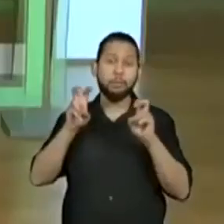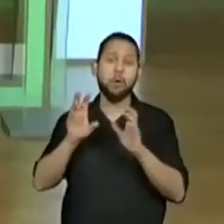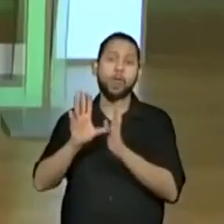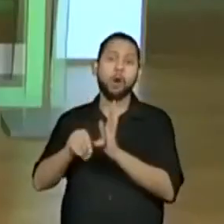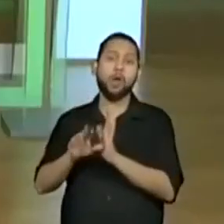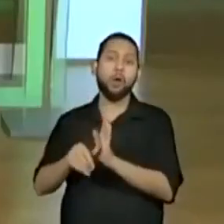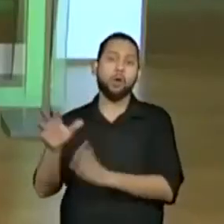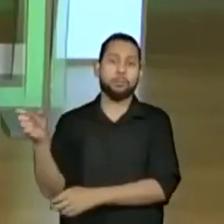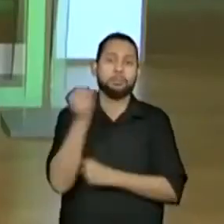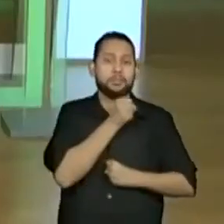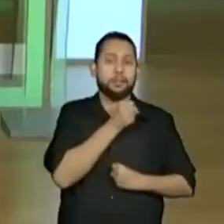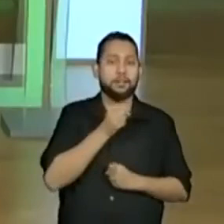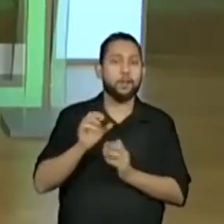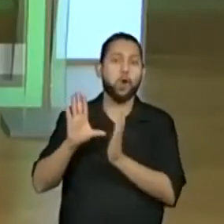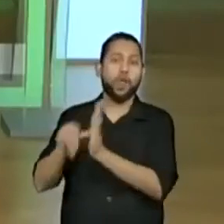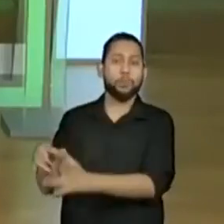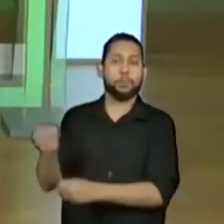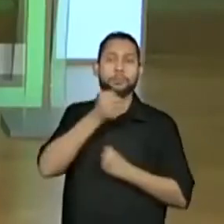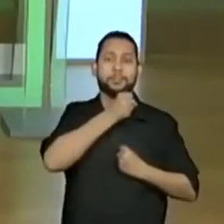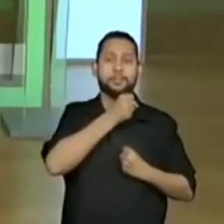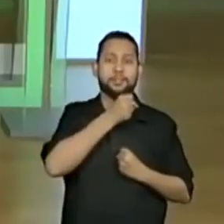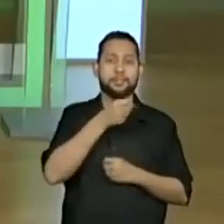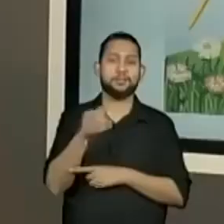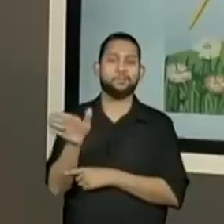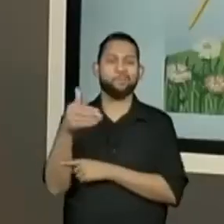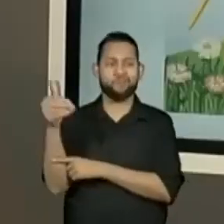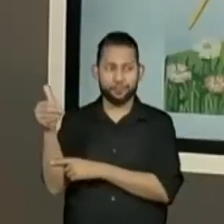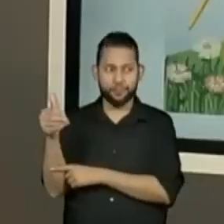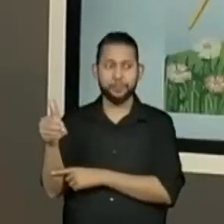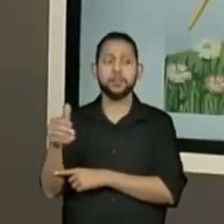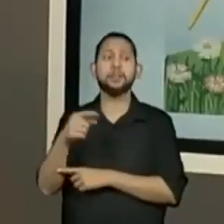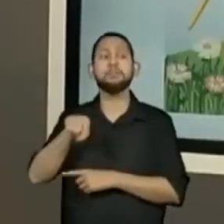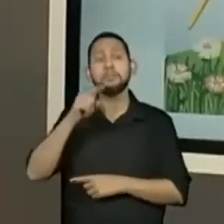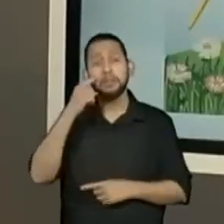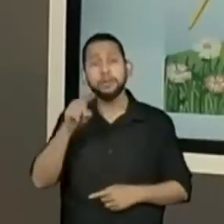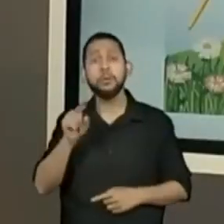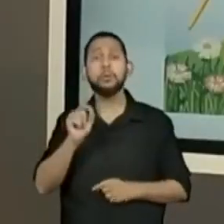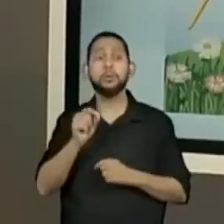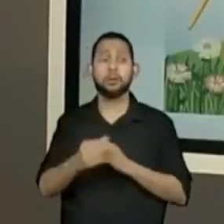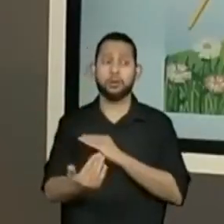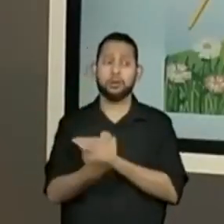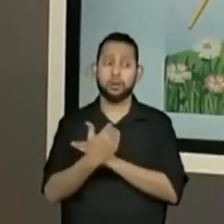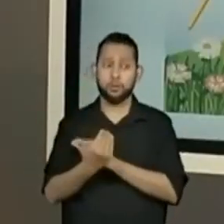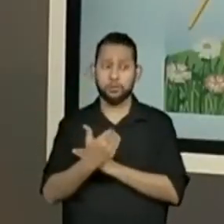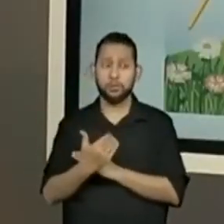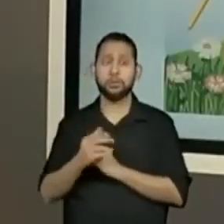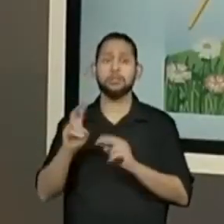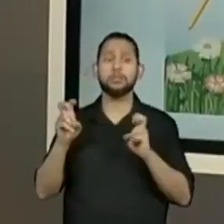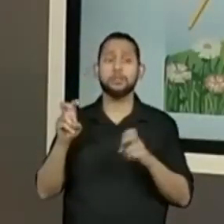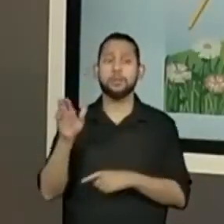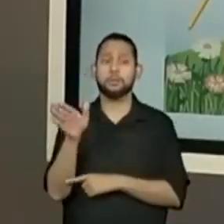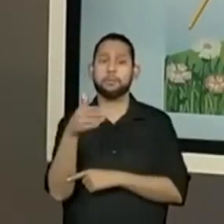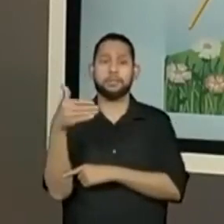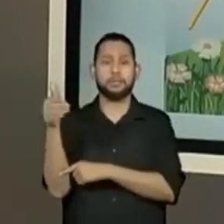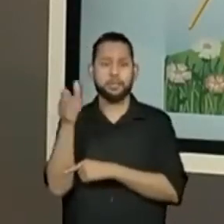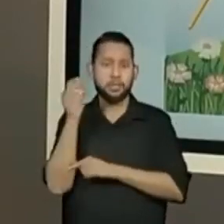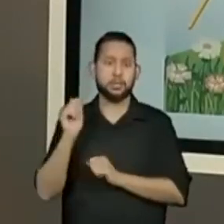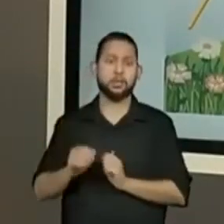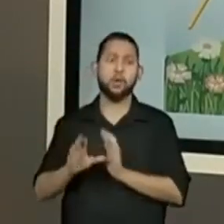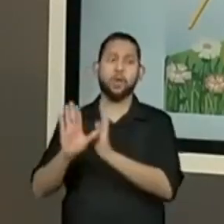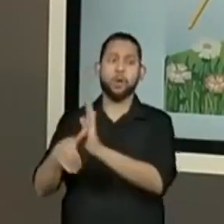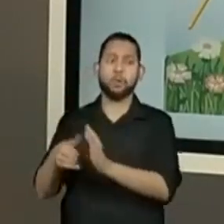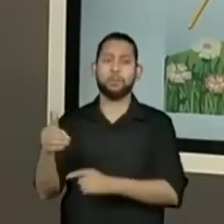Também rouba-bandeira. Rouba-bandeira. Mas, como a gente viu aí contribuições de vocês, tem lugares que chamam de bandeirinha, rouba